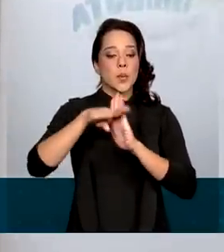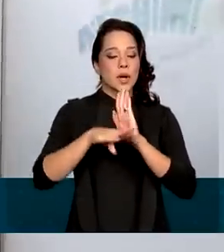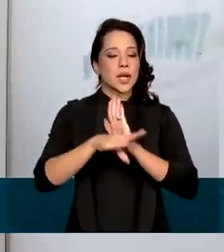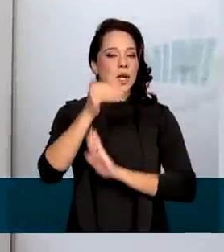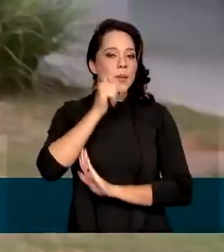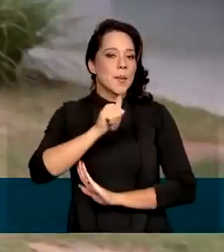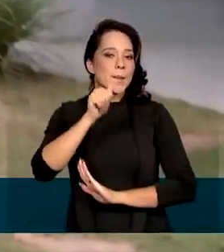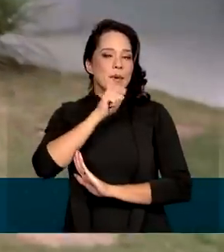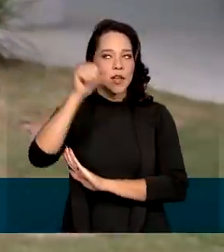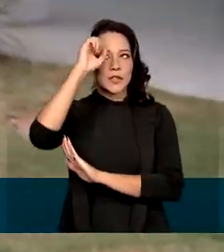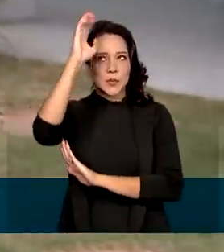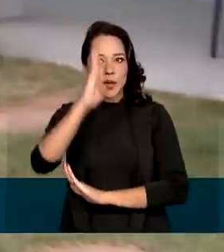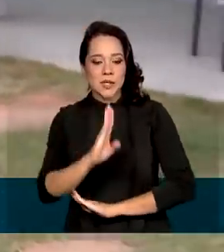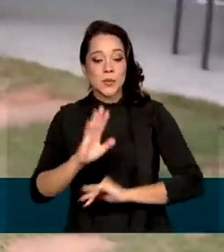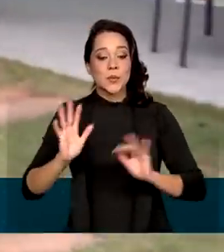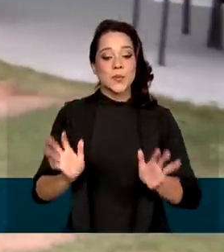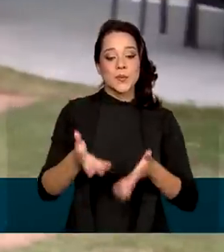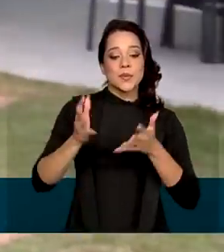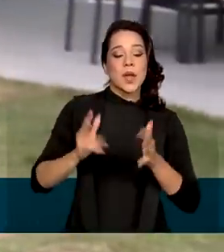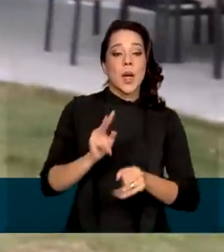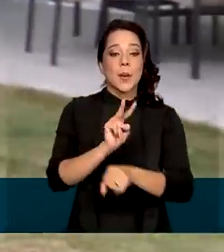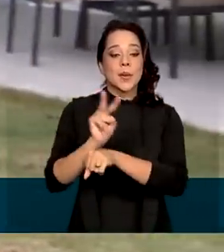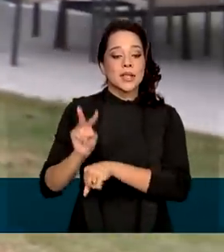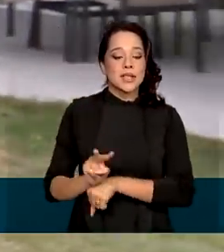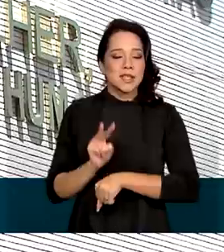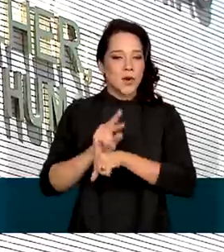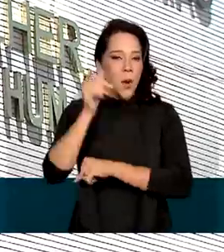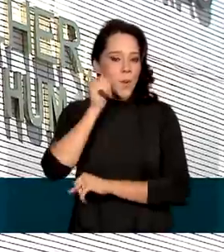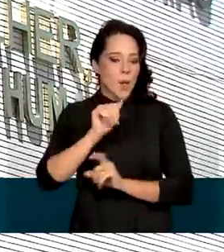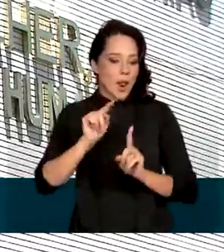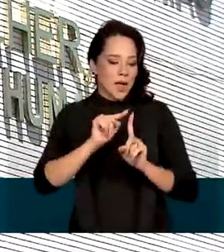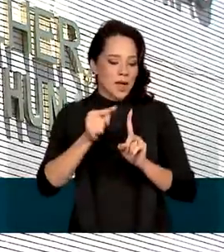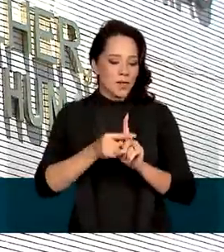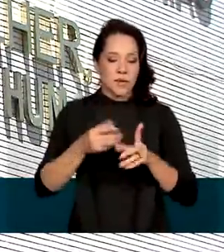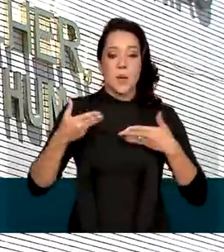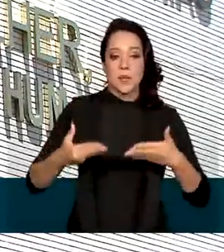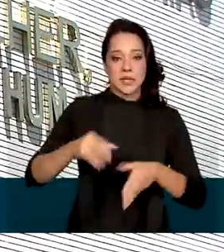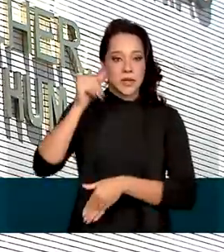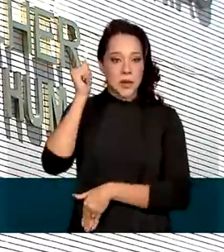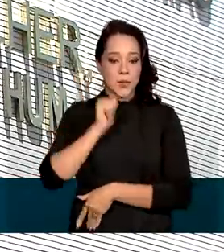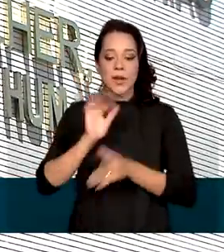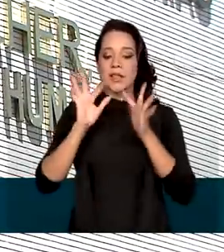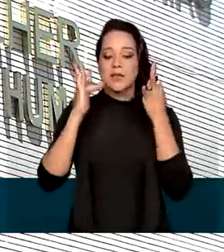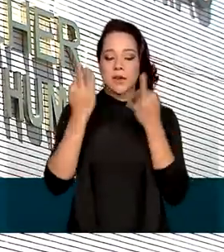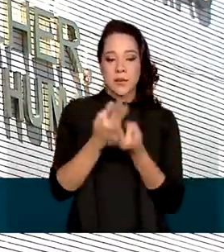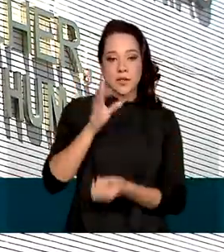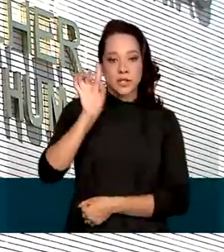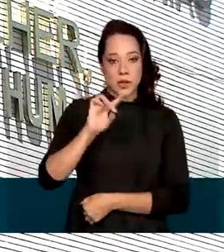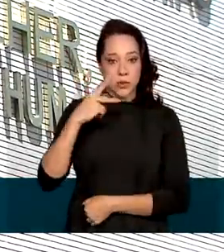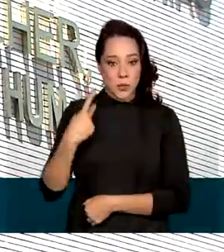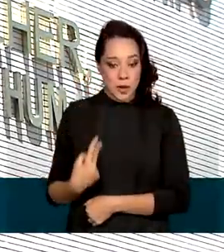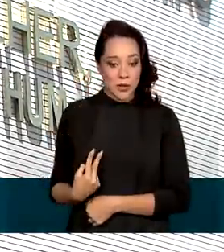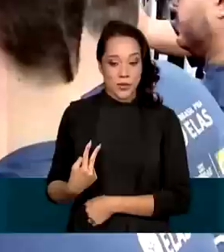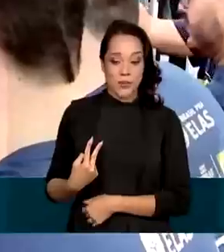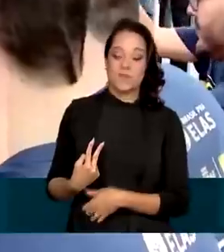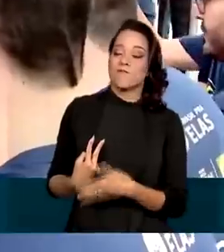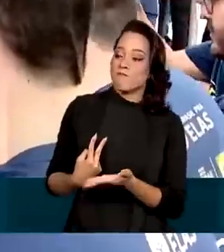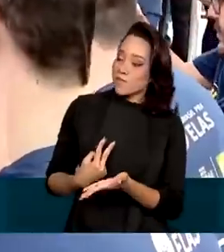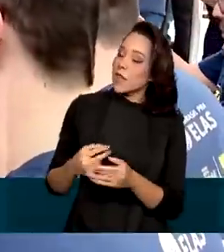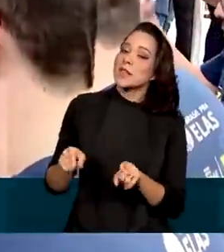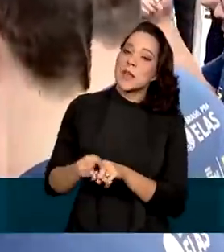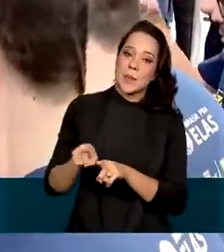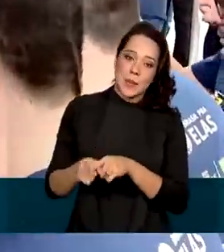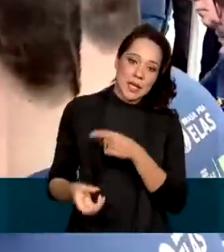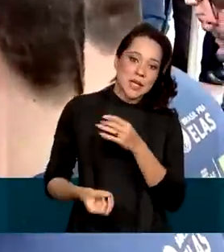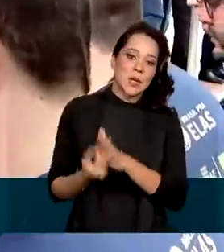Mães do Brasil, que promove a proteção integral à gestante. O Ministério da Mulher, da Família e dos Direitos Humanos também